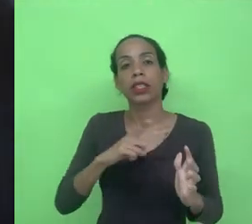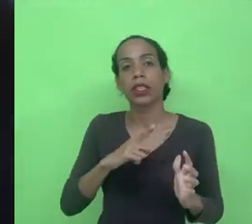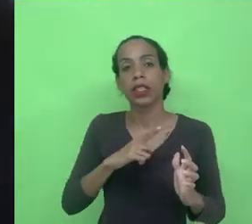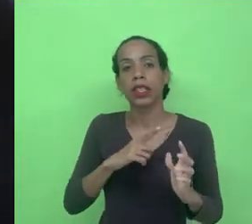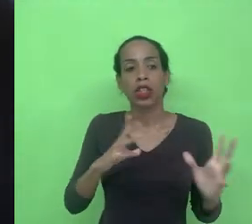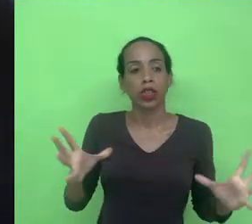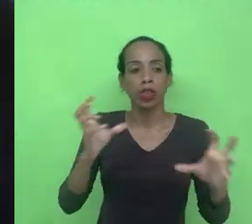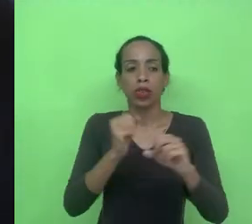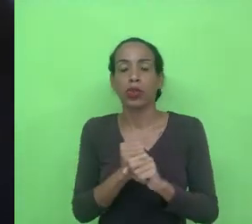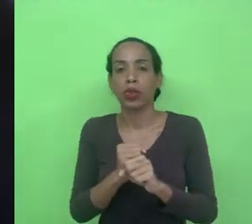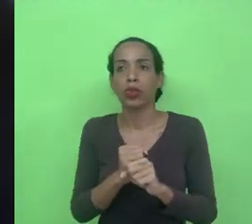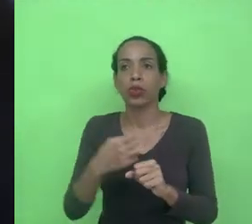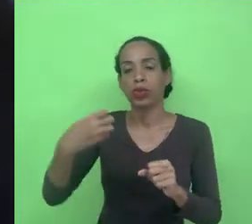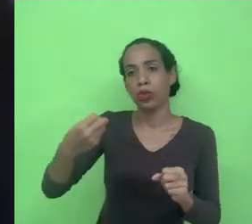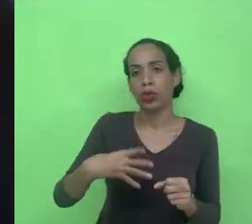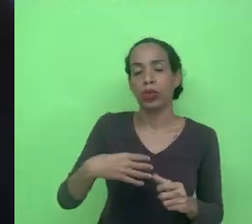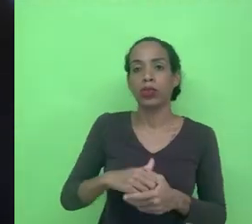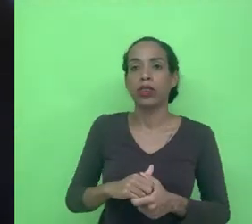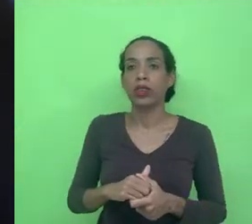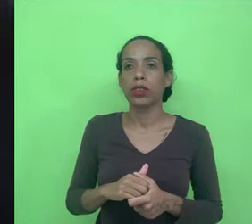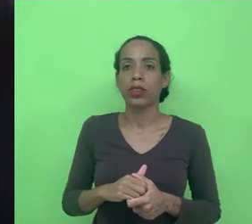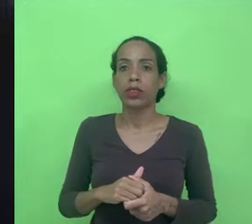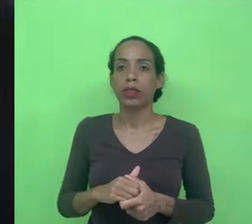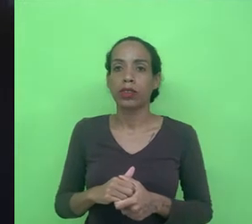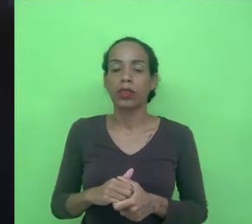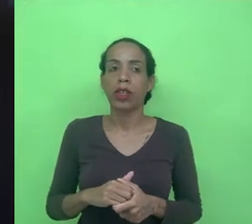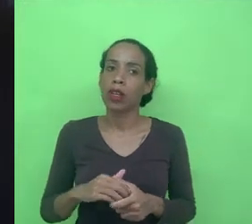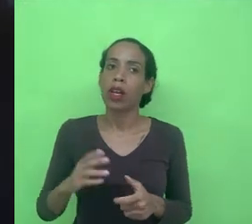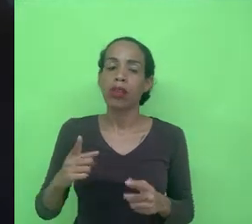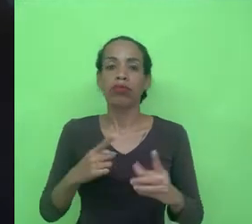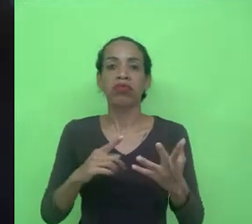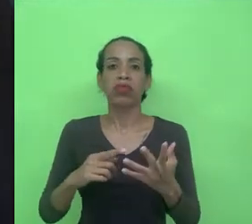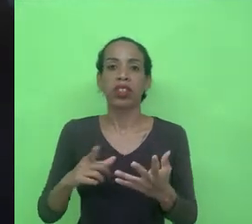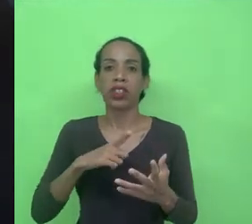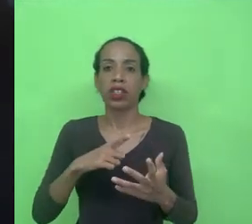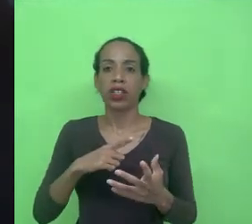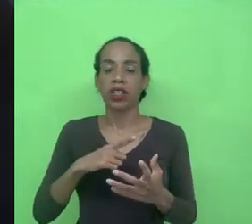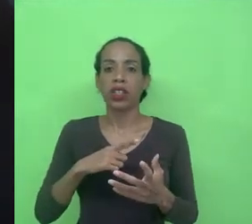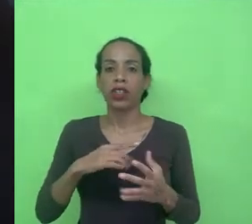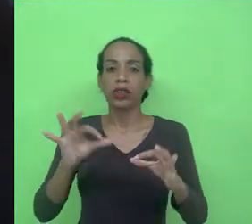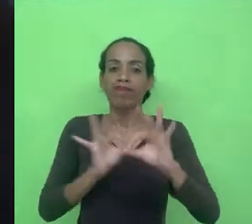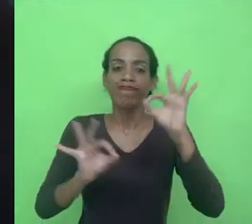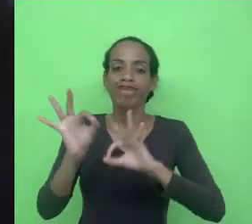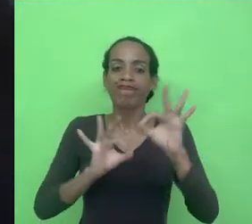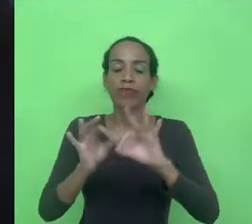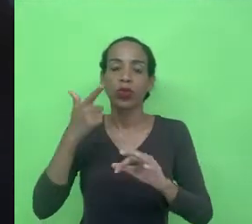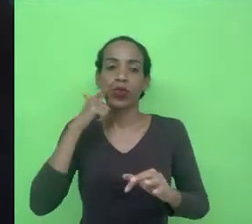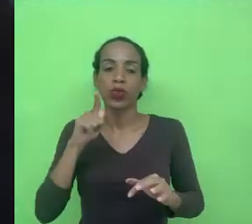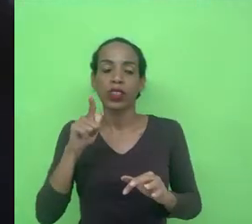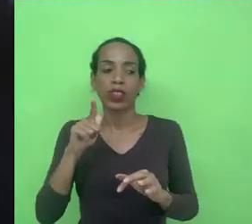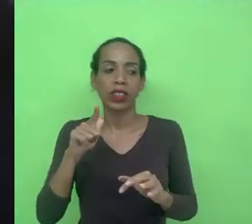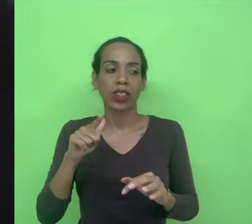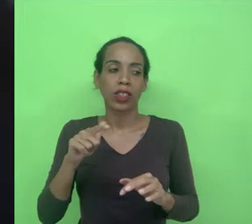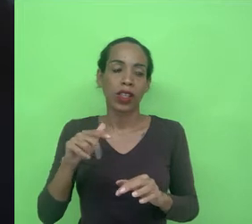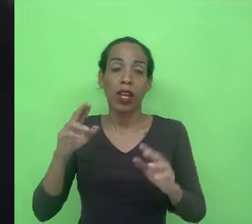essas nuances sabe então algumas ações alguns funcionamentos de uma plataforma podem estar respeitando